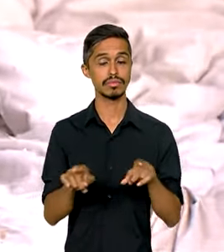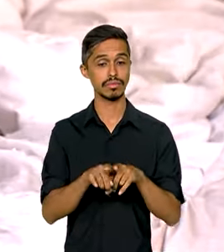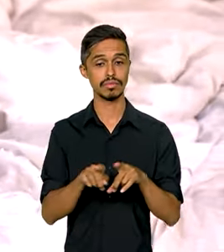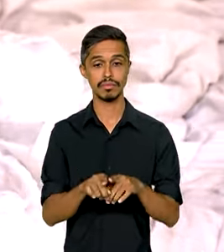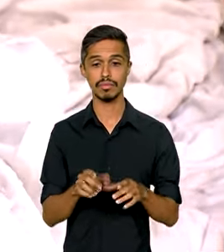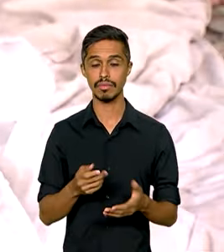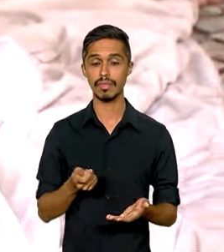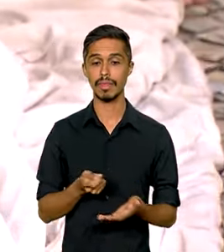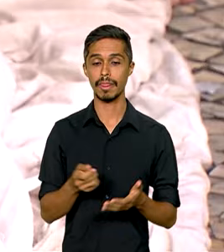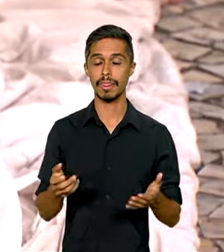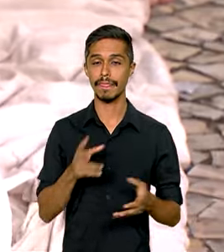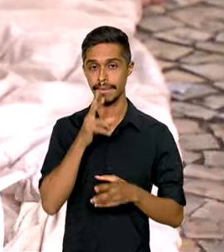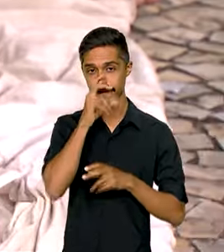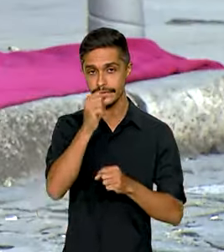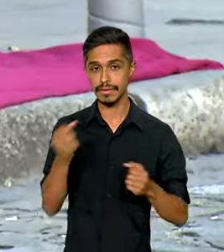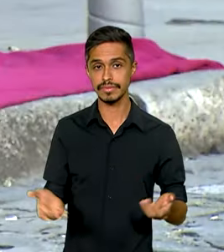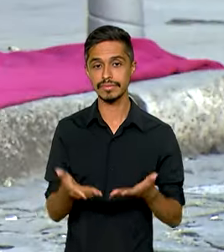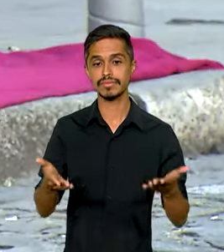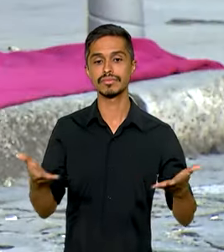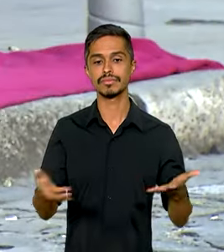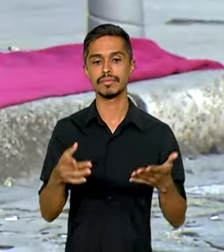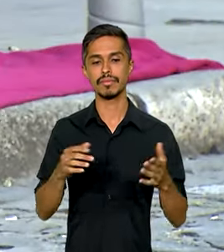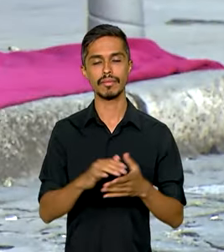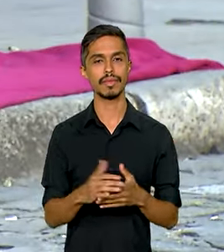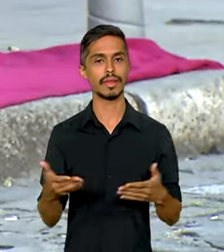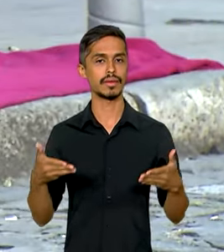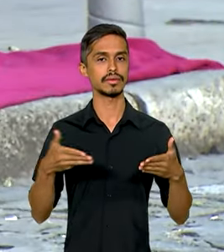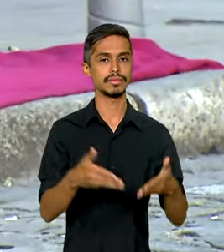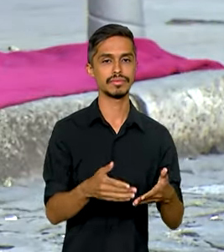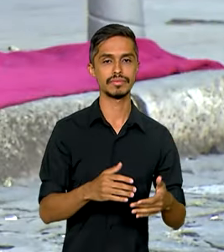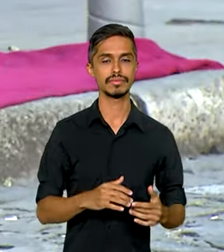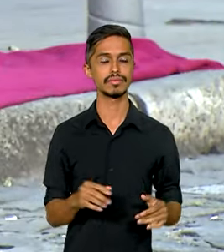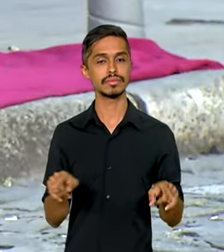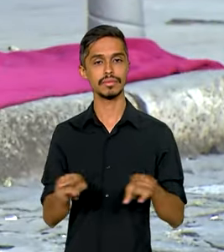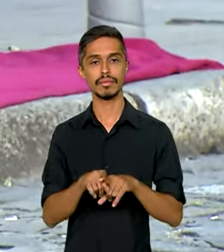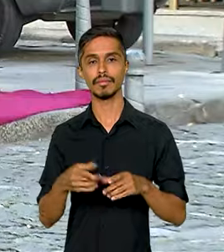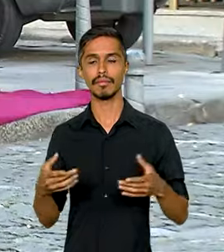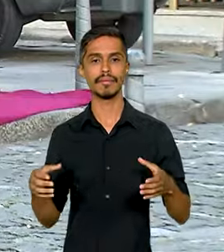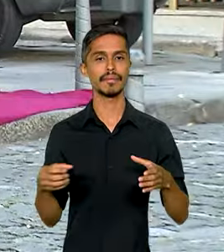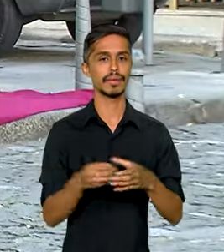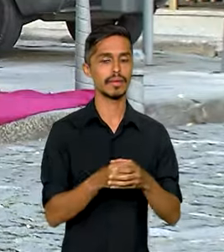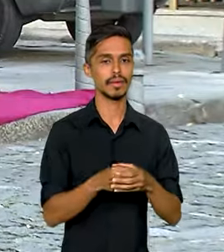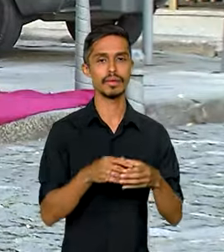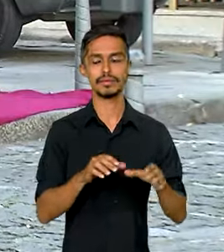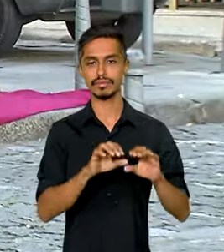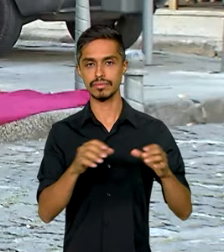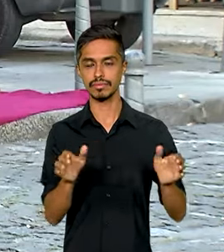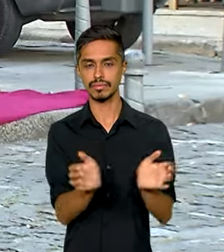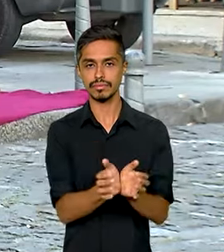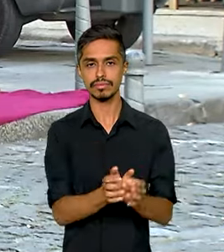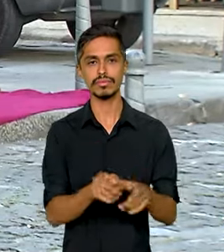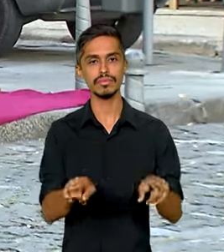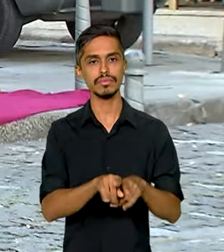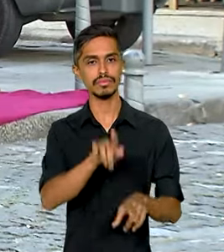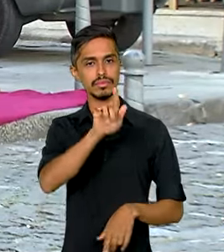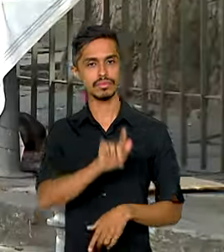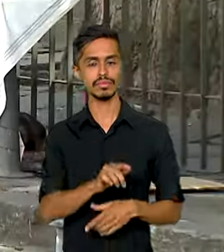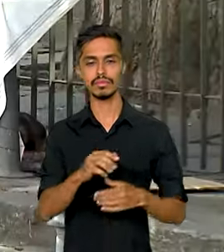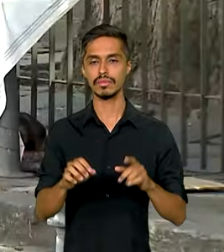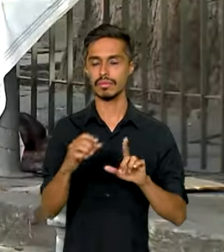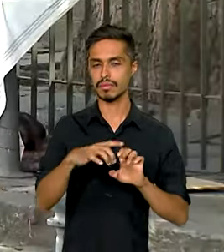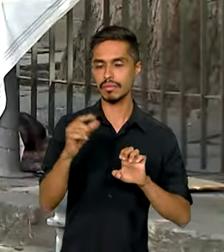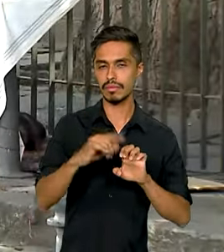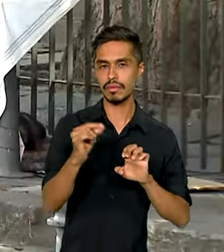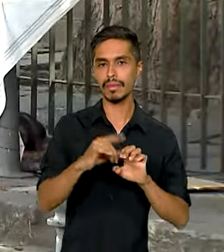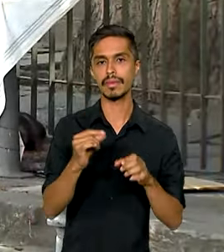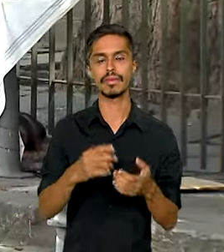fortalecimento e estímulo ao associativismo, ao corporativismo e à autogestão de empreendimentos de